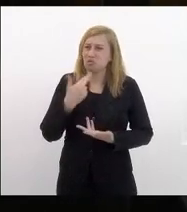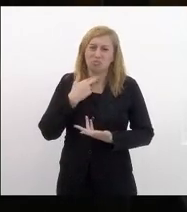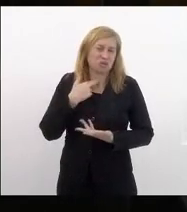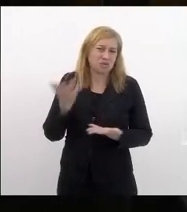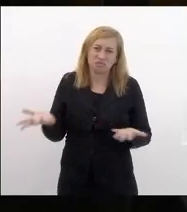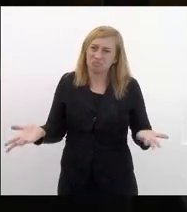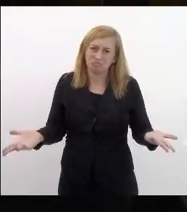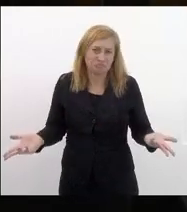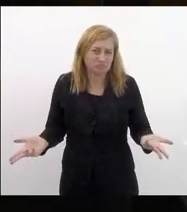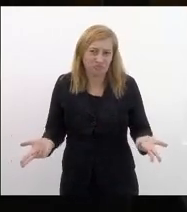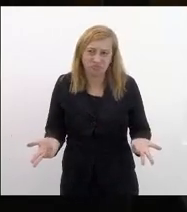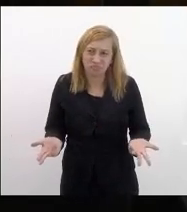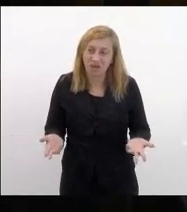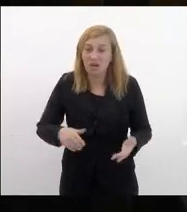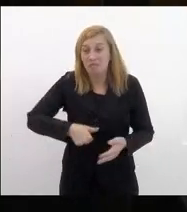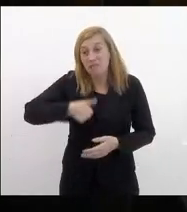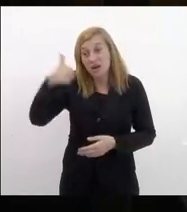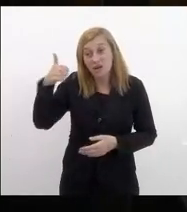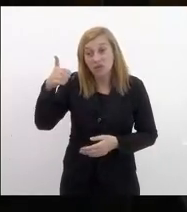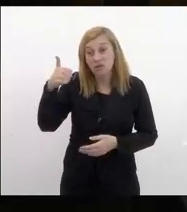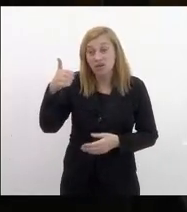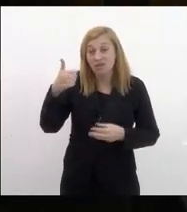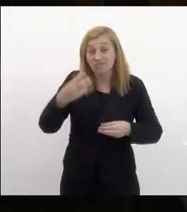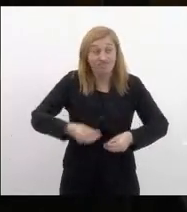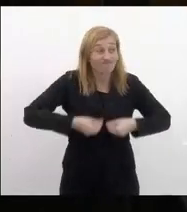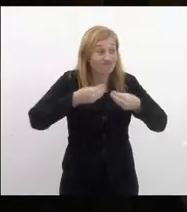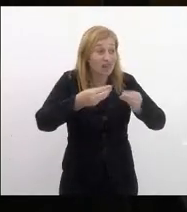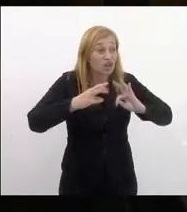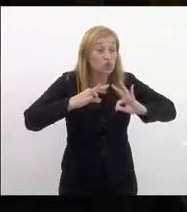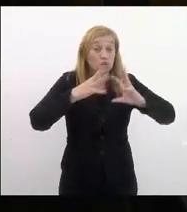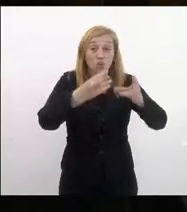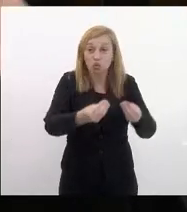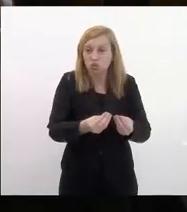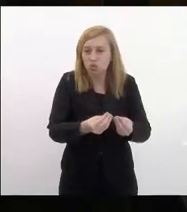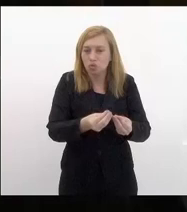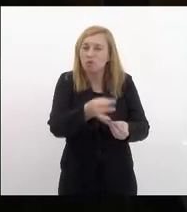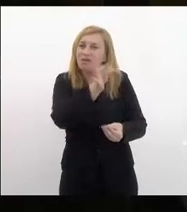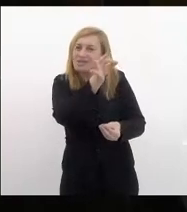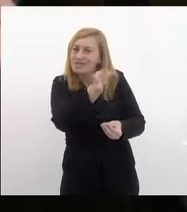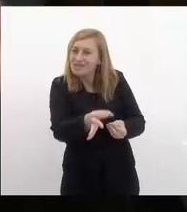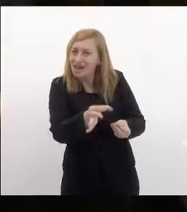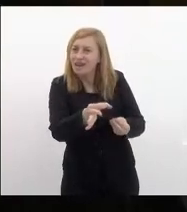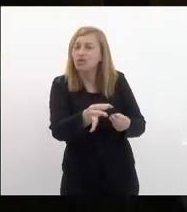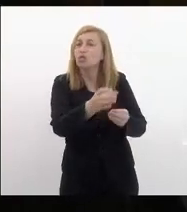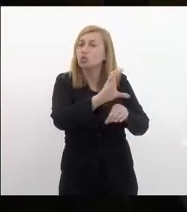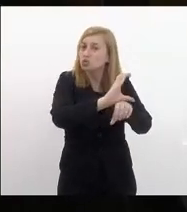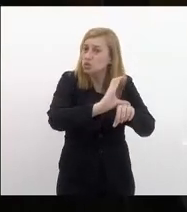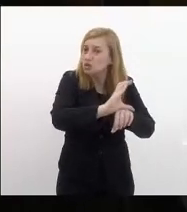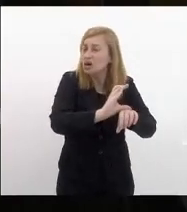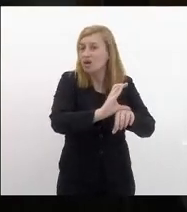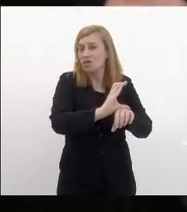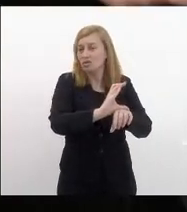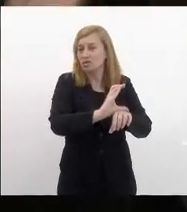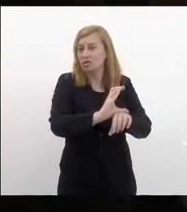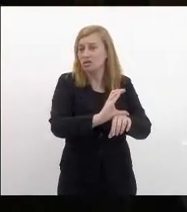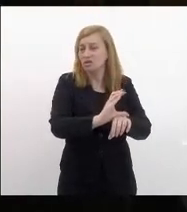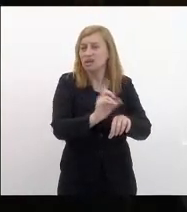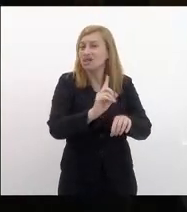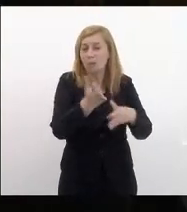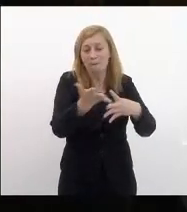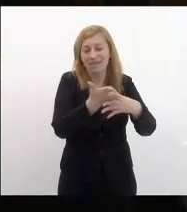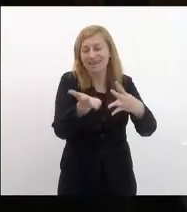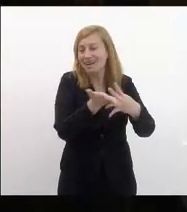era muito melhor ter dado tudo da forma como é correta constitucional afinal de